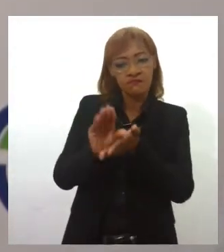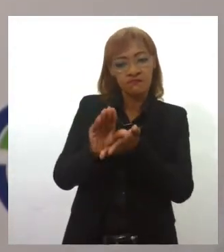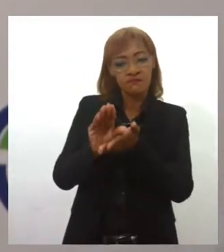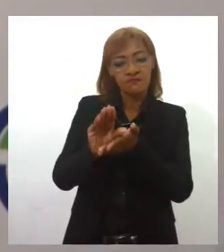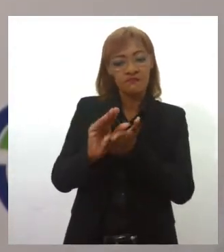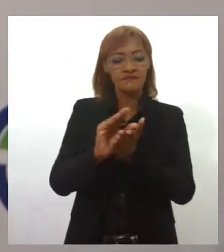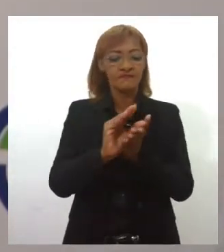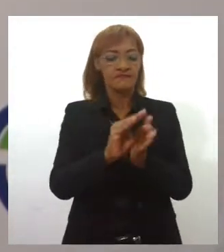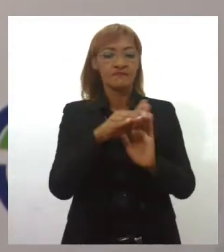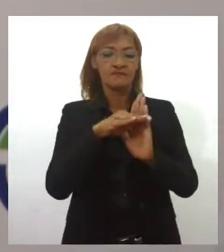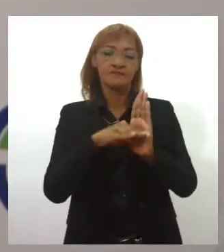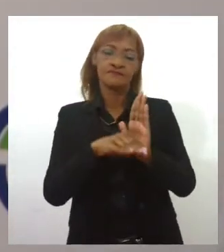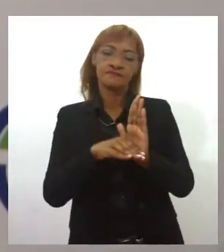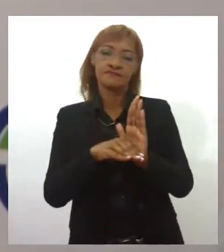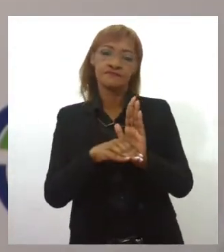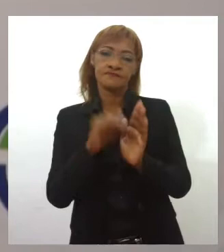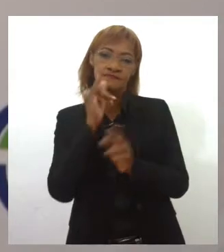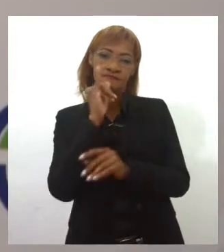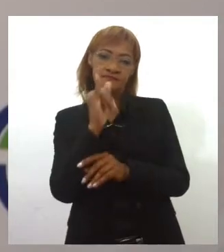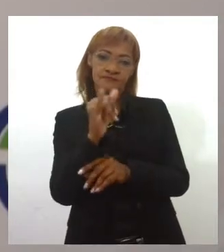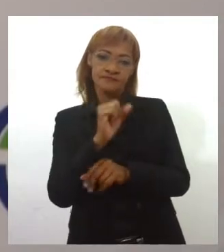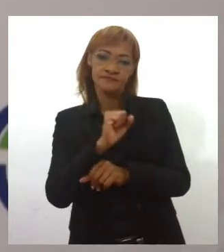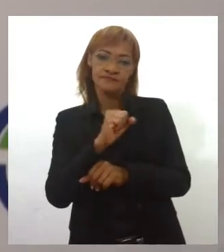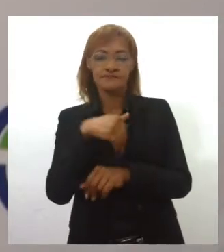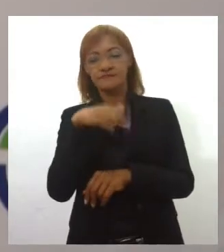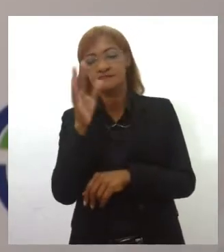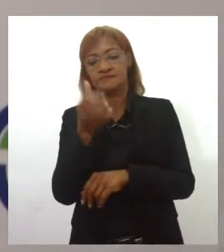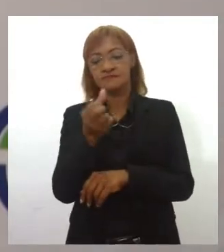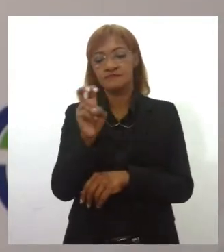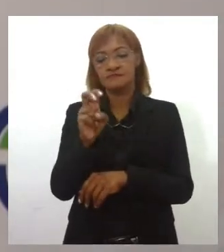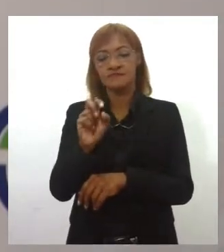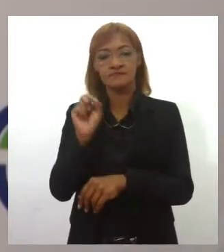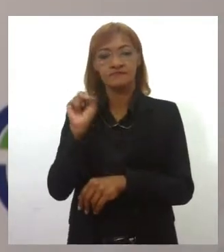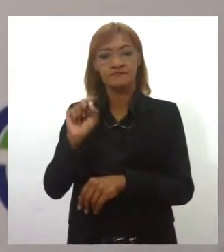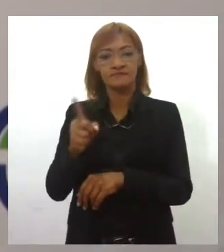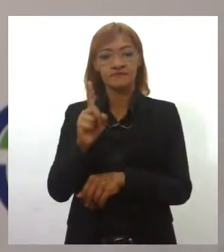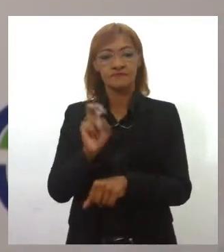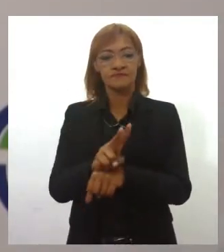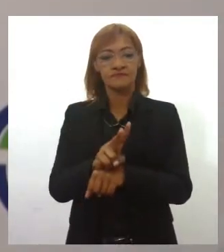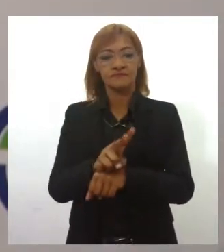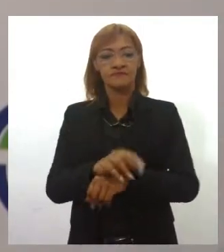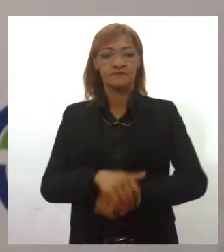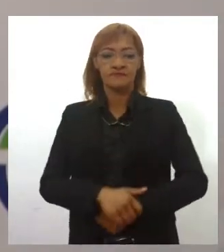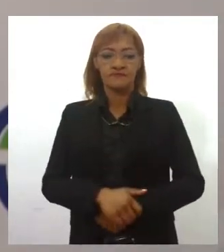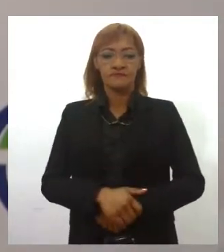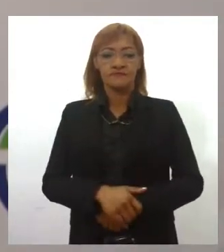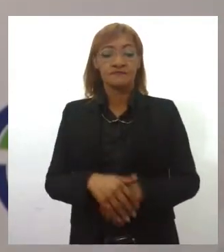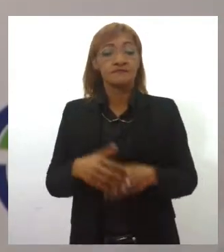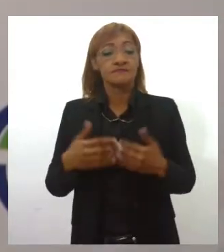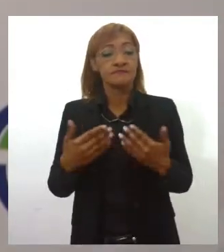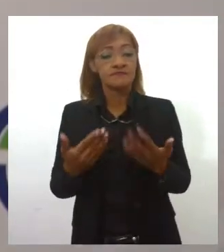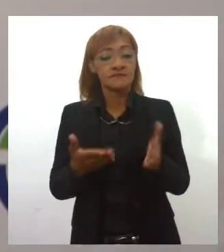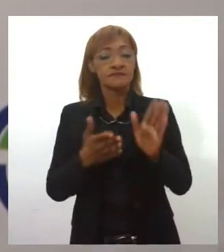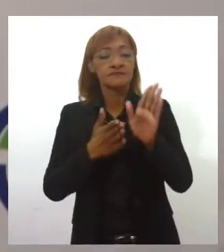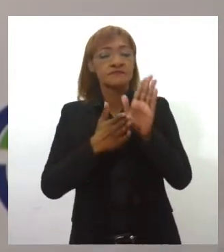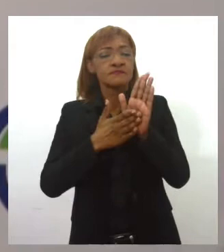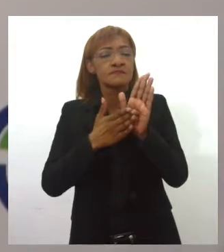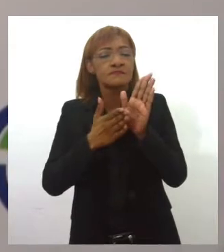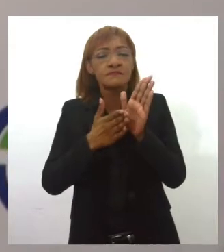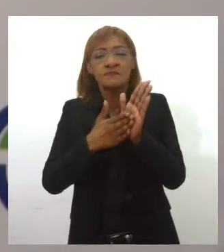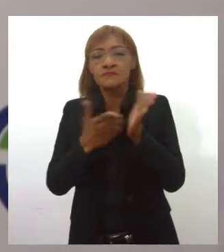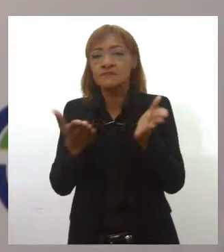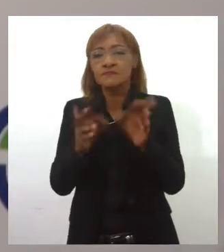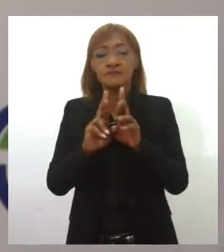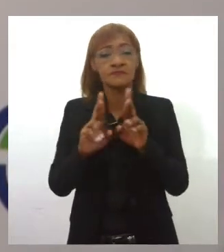neste plano, eu já lhe dou mais de 65 mil empregos. Então é uma proposta de uma maneira totalmente